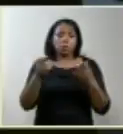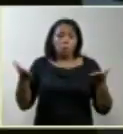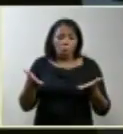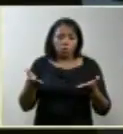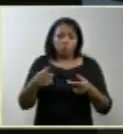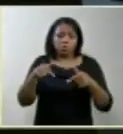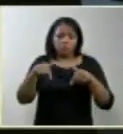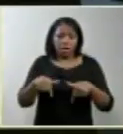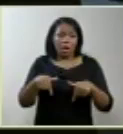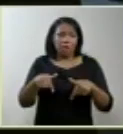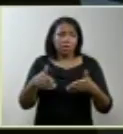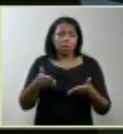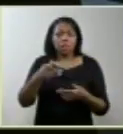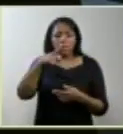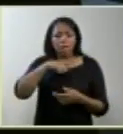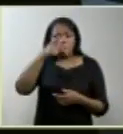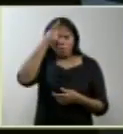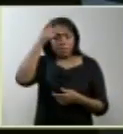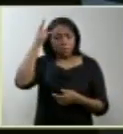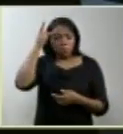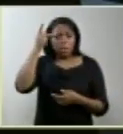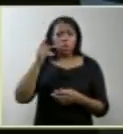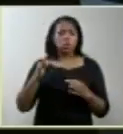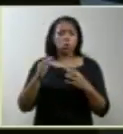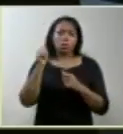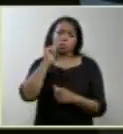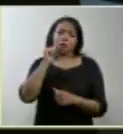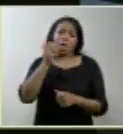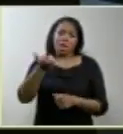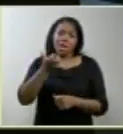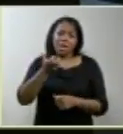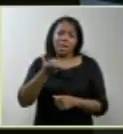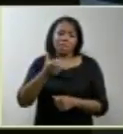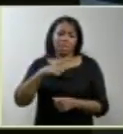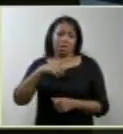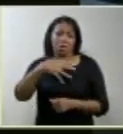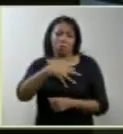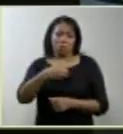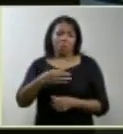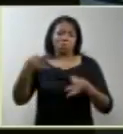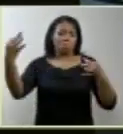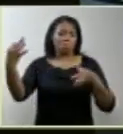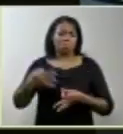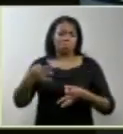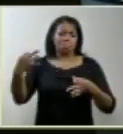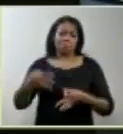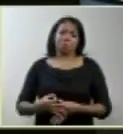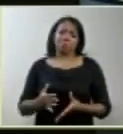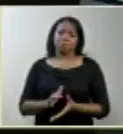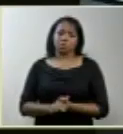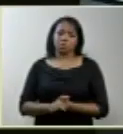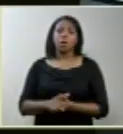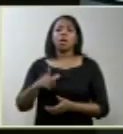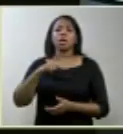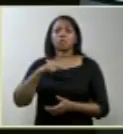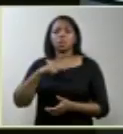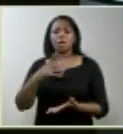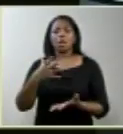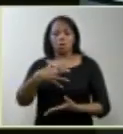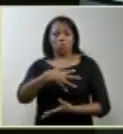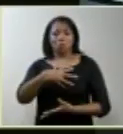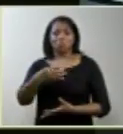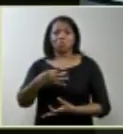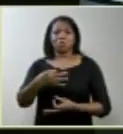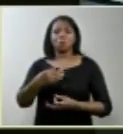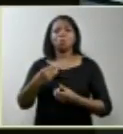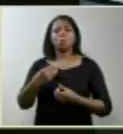ver uma pessoa falar que toda mulher quer ter um filho perfeito, quer ter um filho sadio. Claro que todo